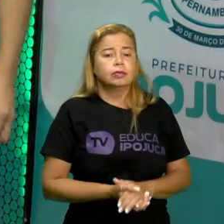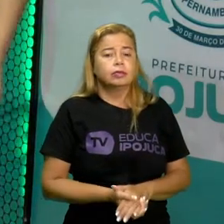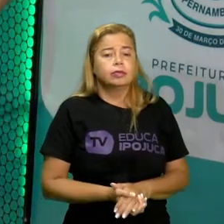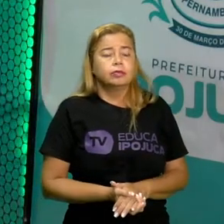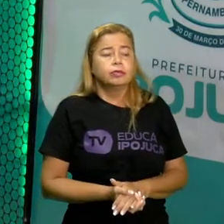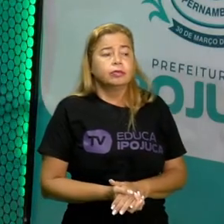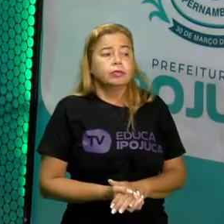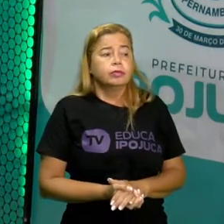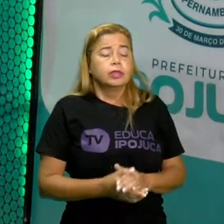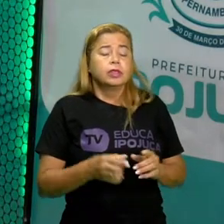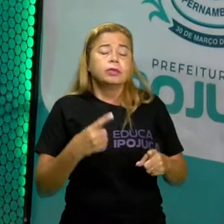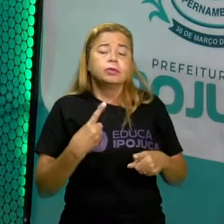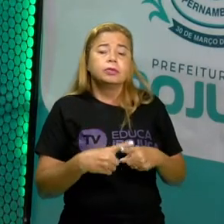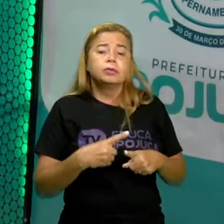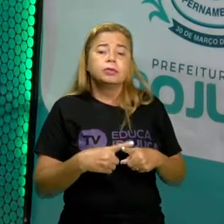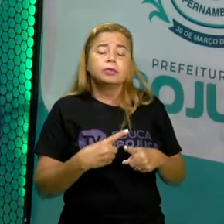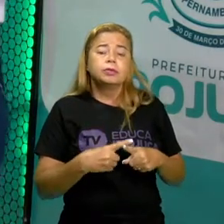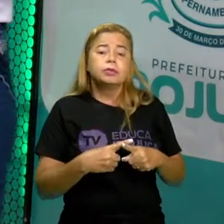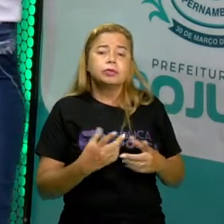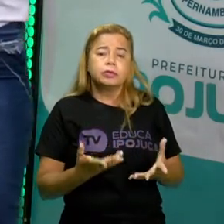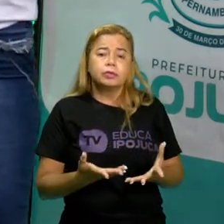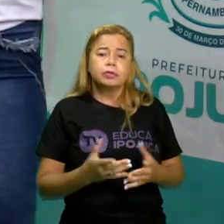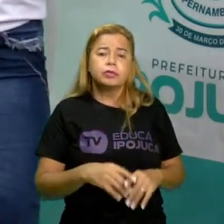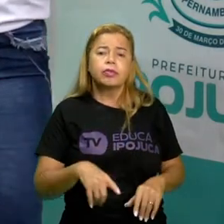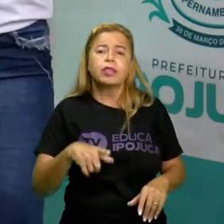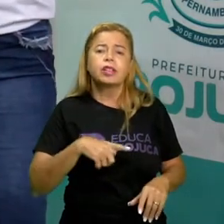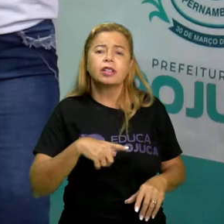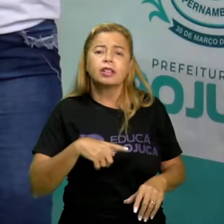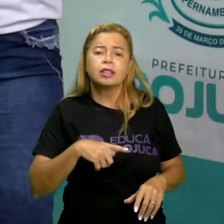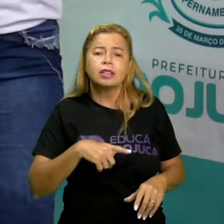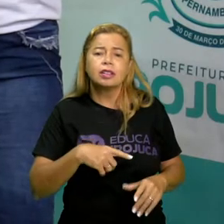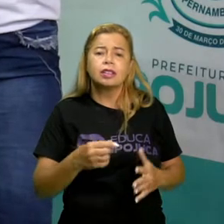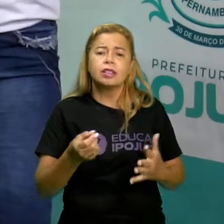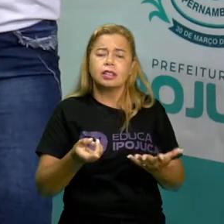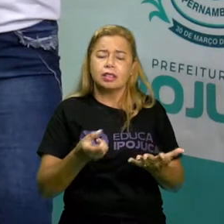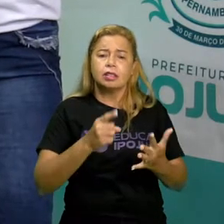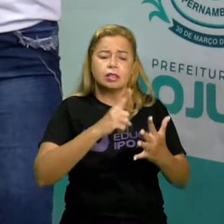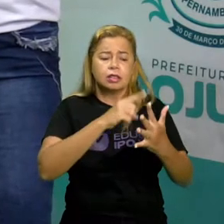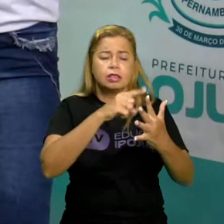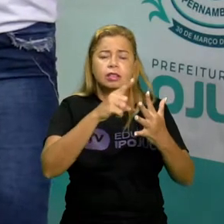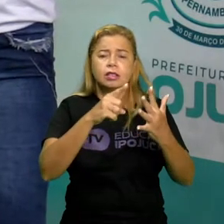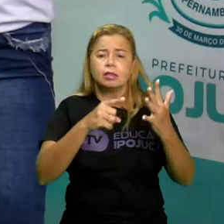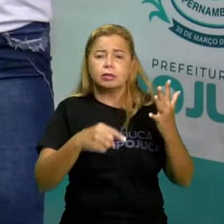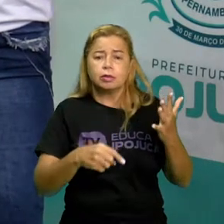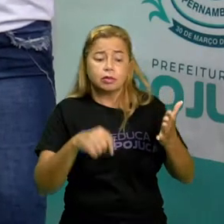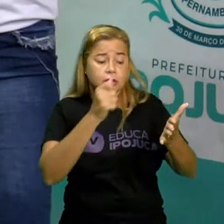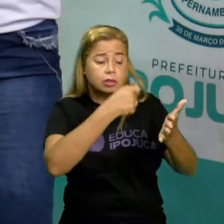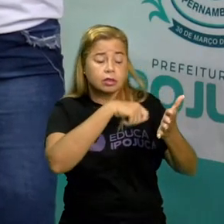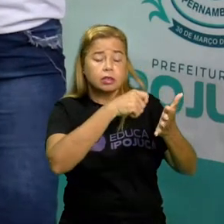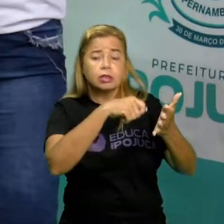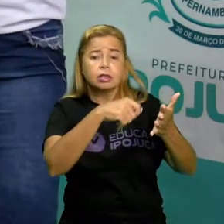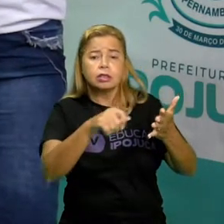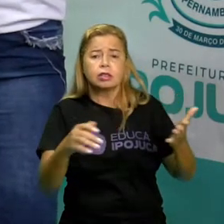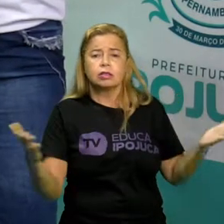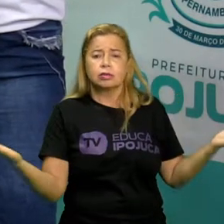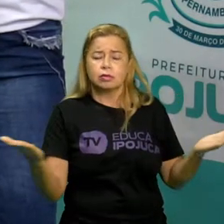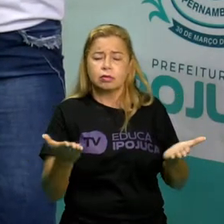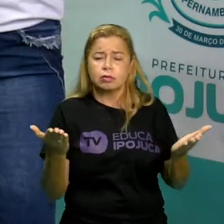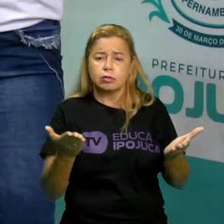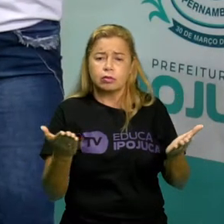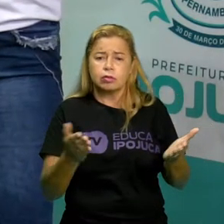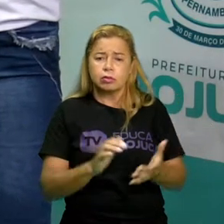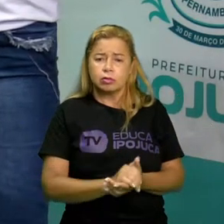e por que existem esses materiais escritos hoje? para que servem esses